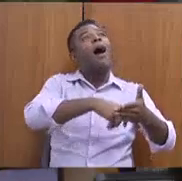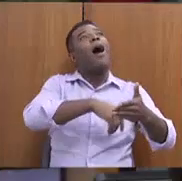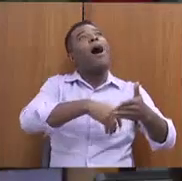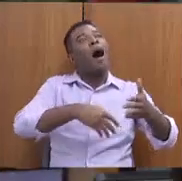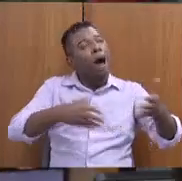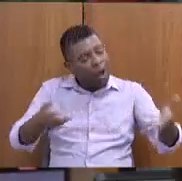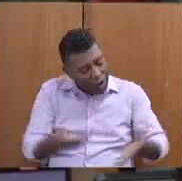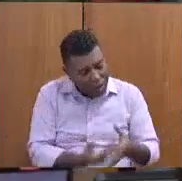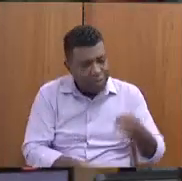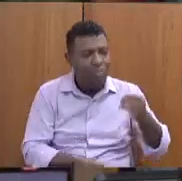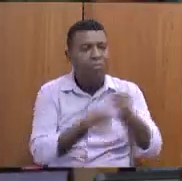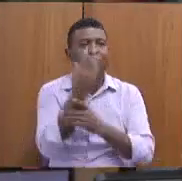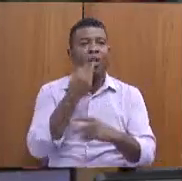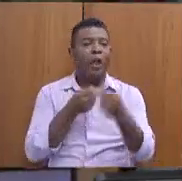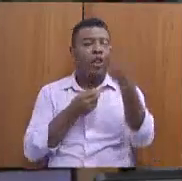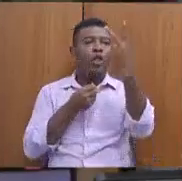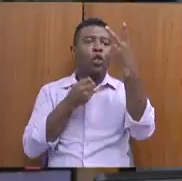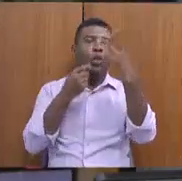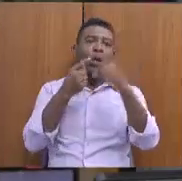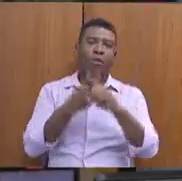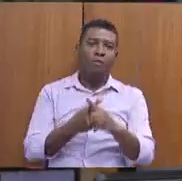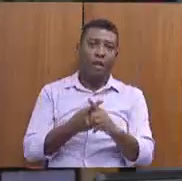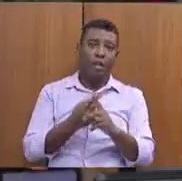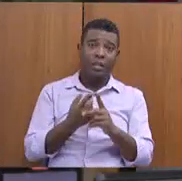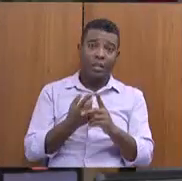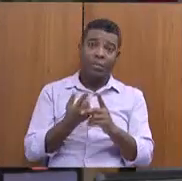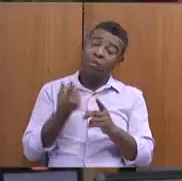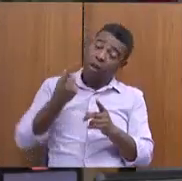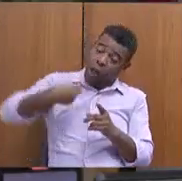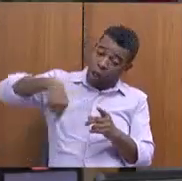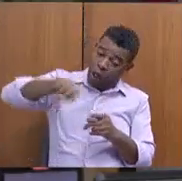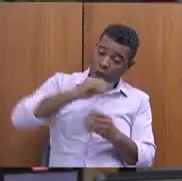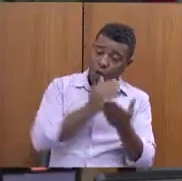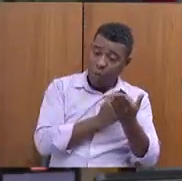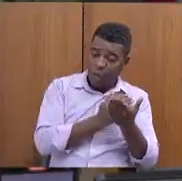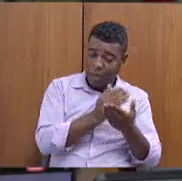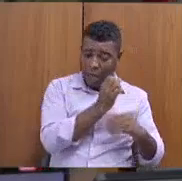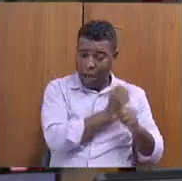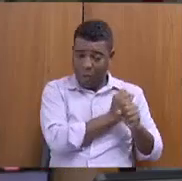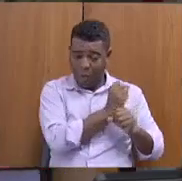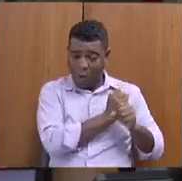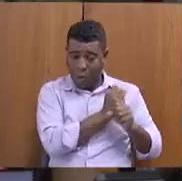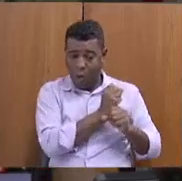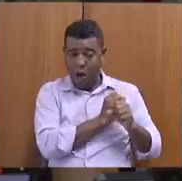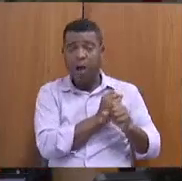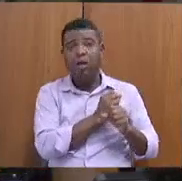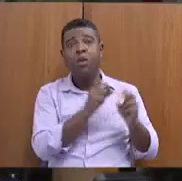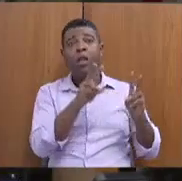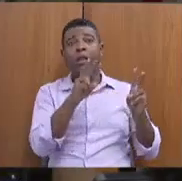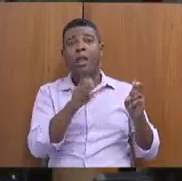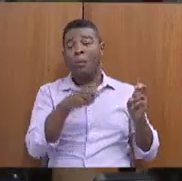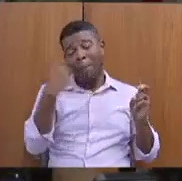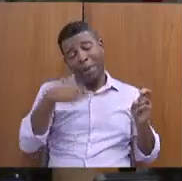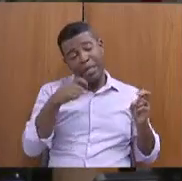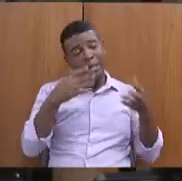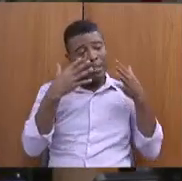mas nós começamos o ano com alguns temas que, de fato, precisam de uma atenção.